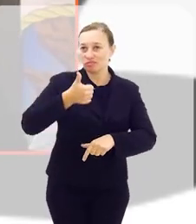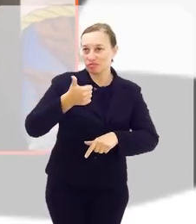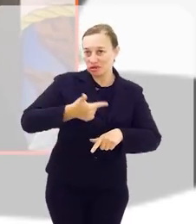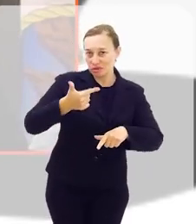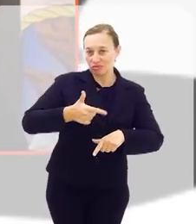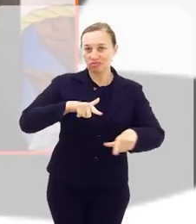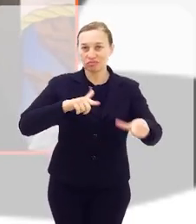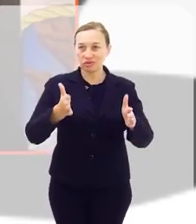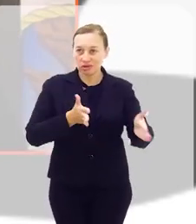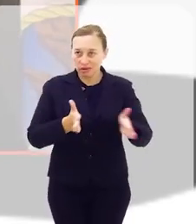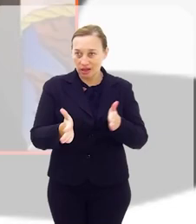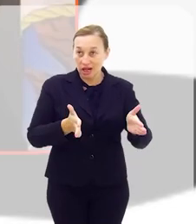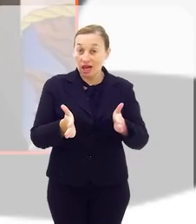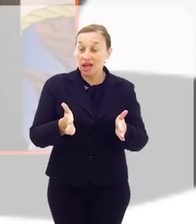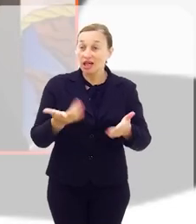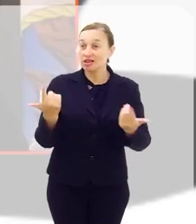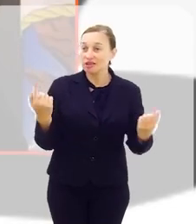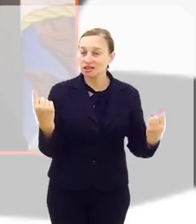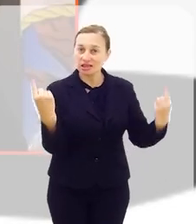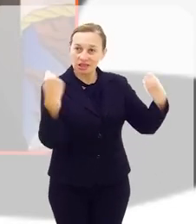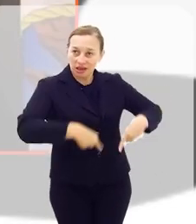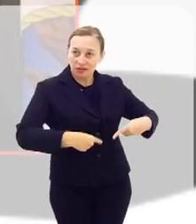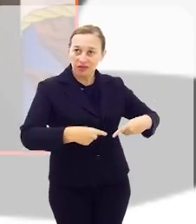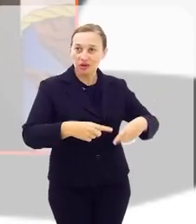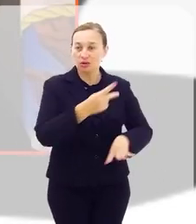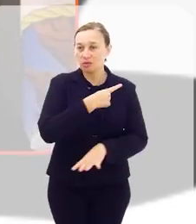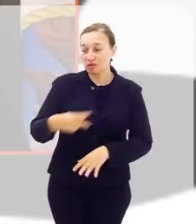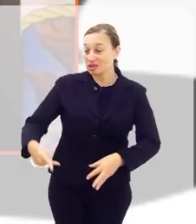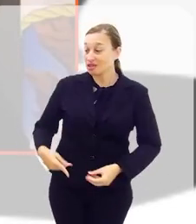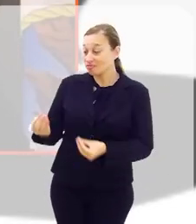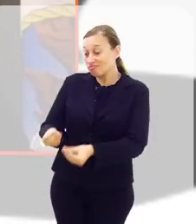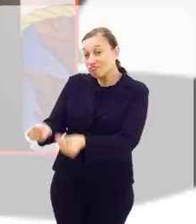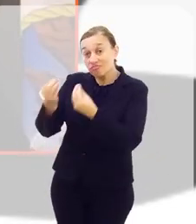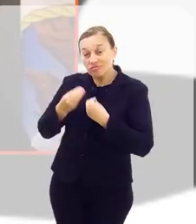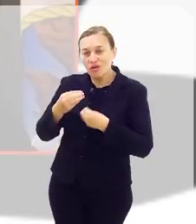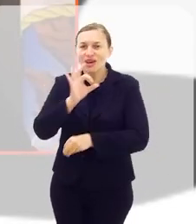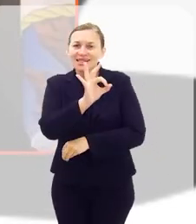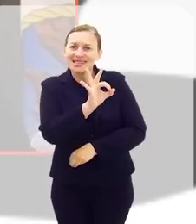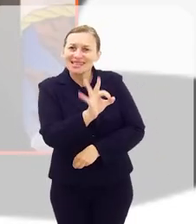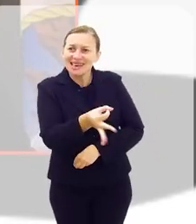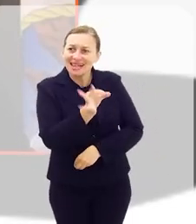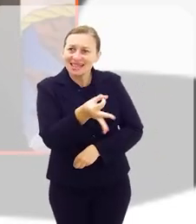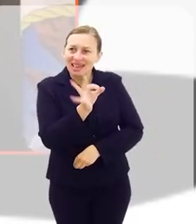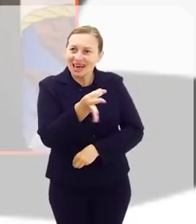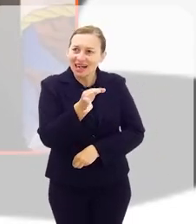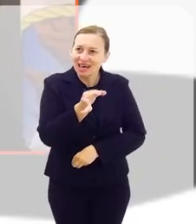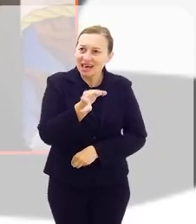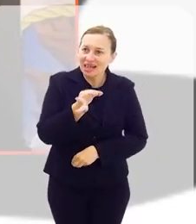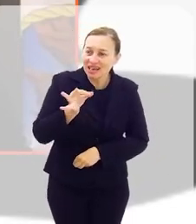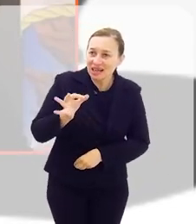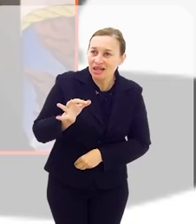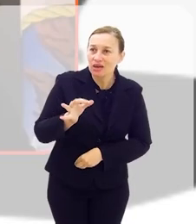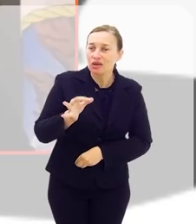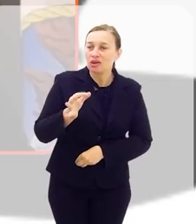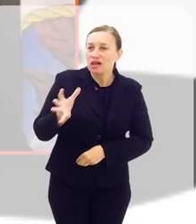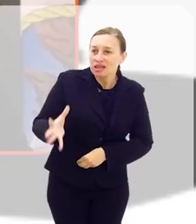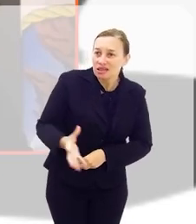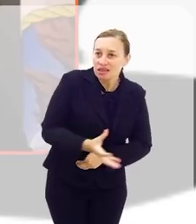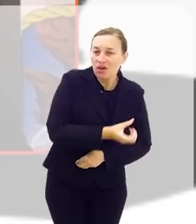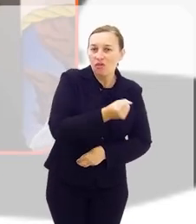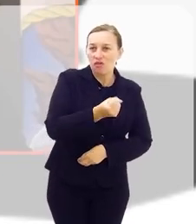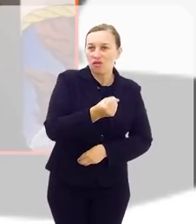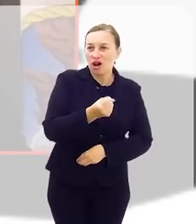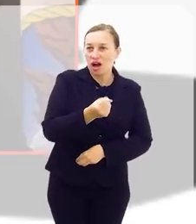primeiro mandato. E esse desafio que o presidente nos concedeu é exatamente resgatar a